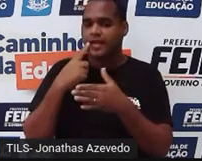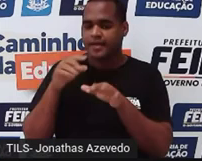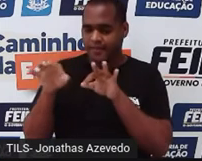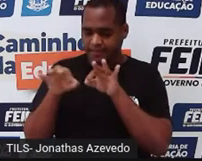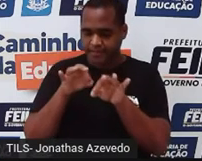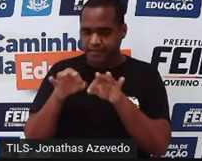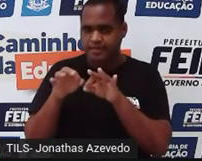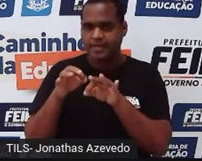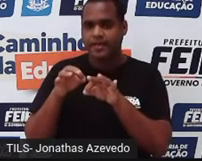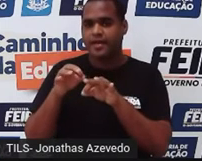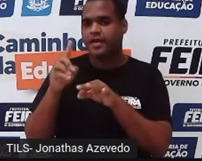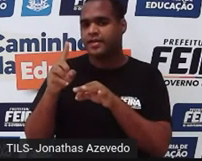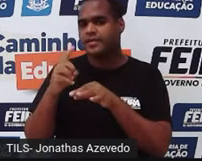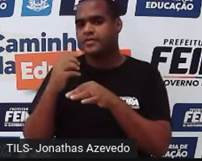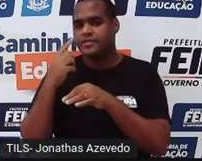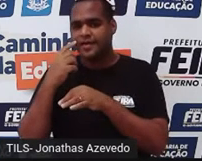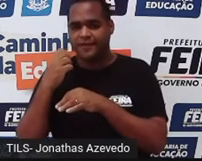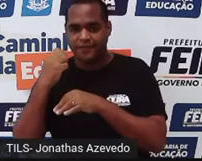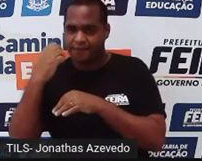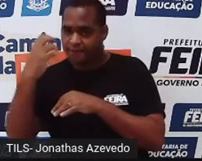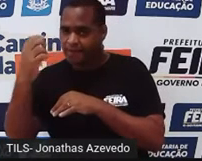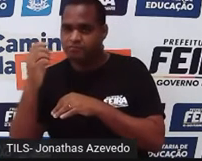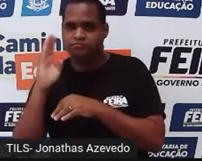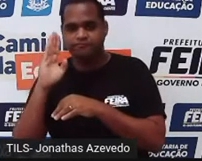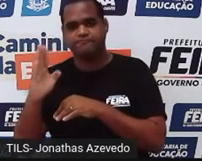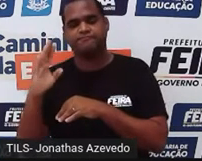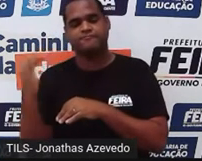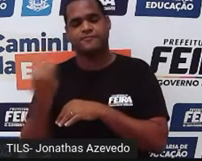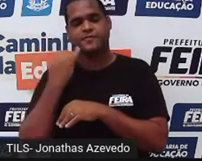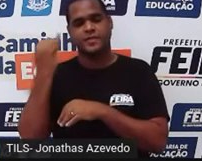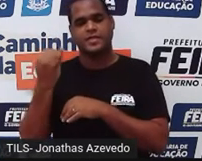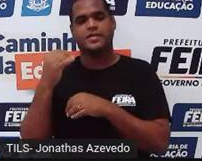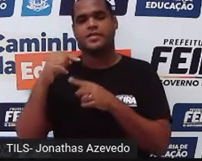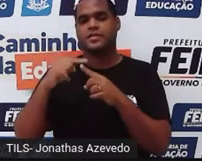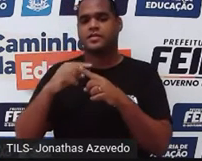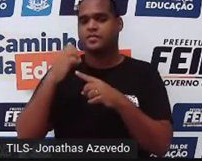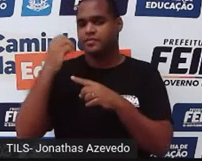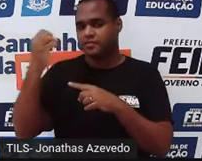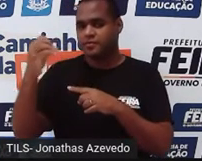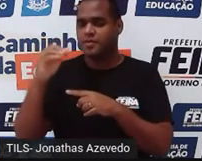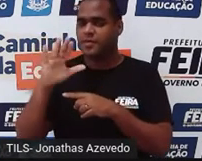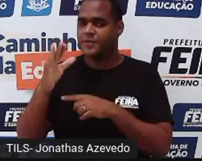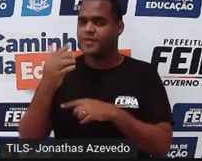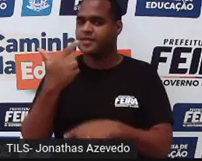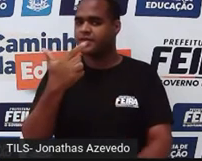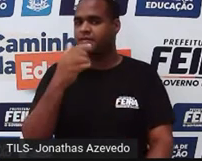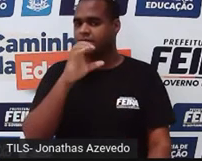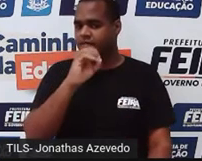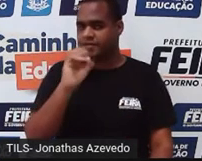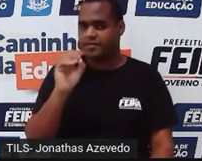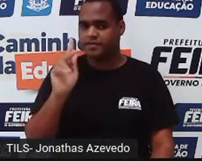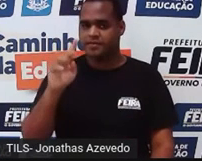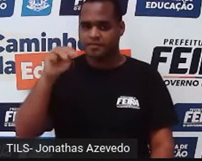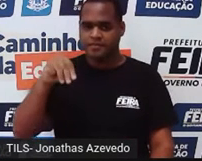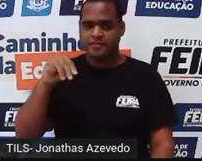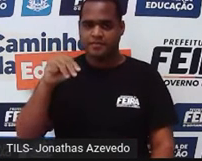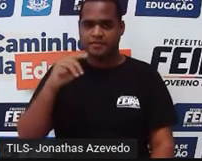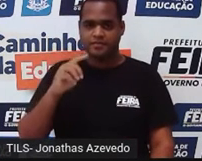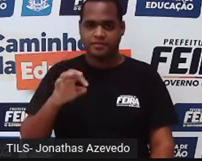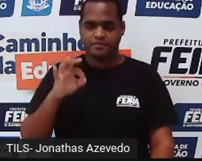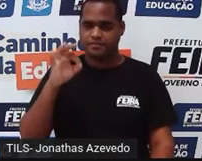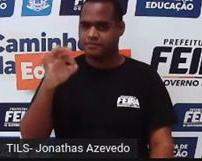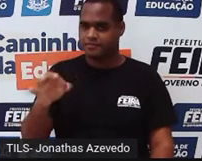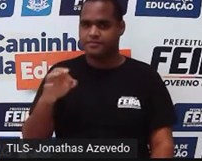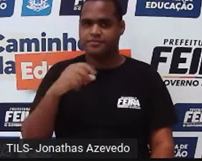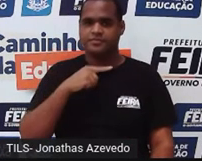para viagem de ida, deve considerar também combustível suficiente para se deslocar por 200 quilômetros